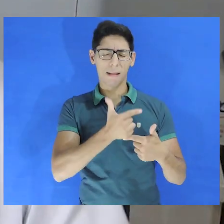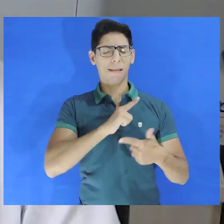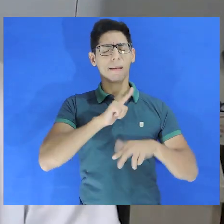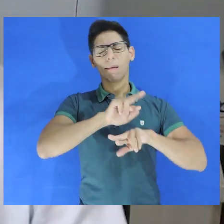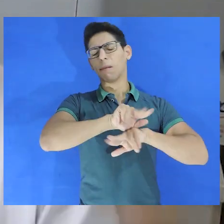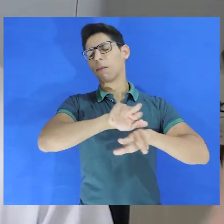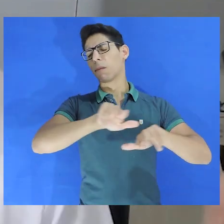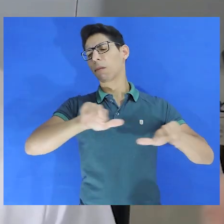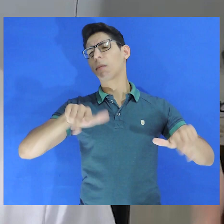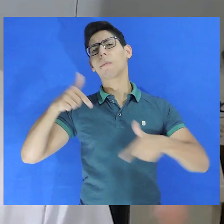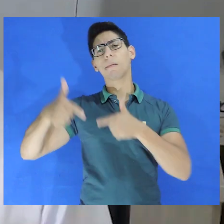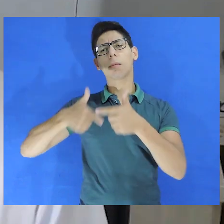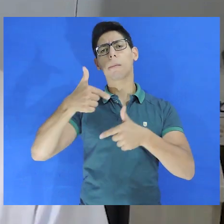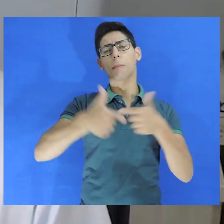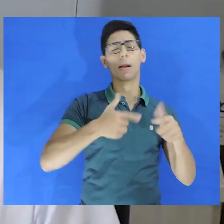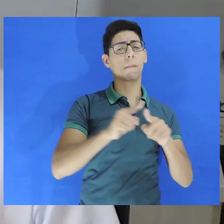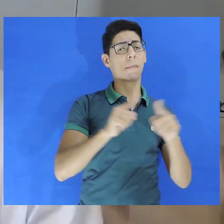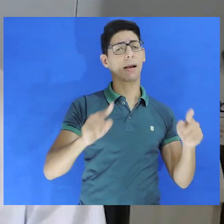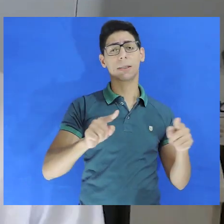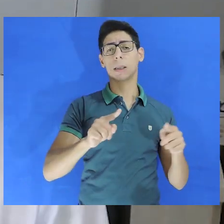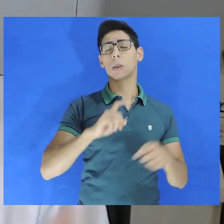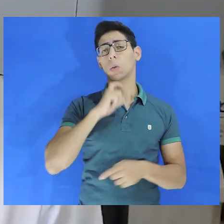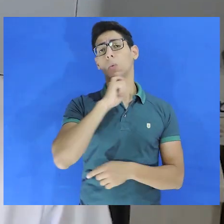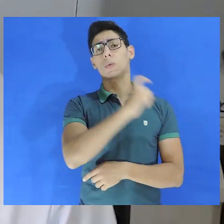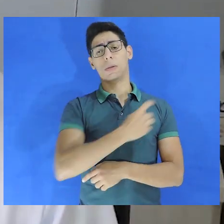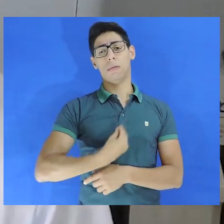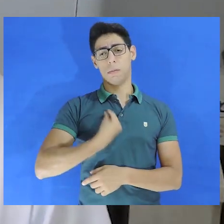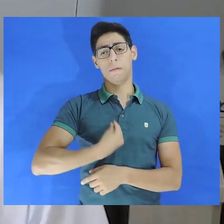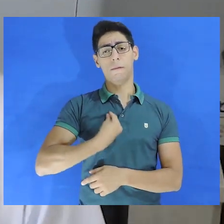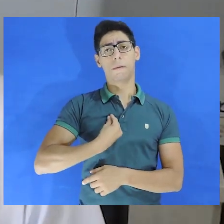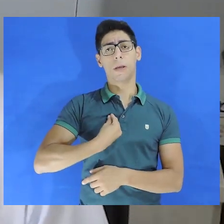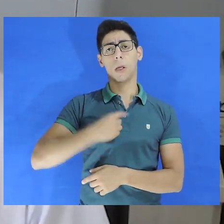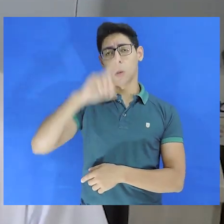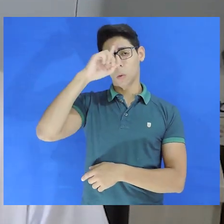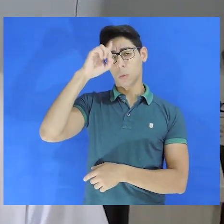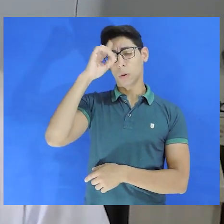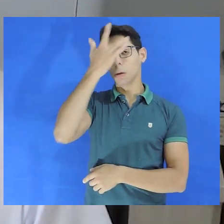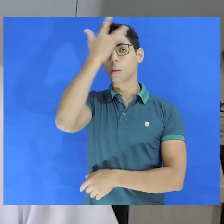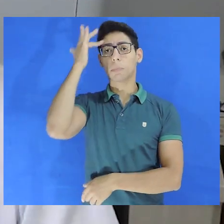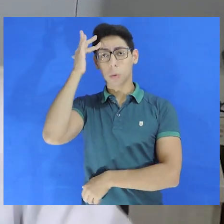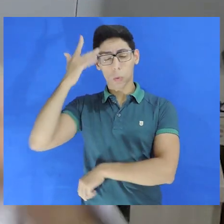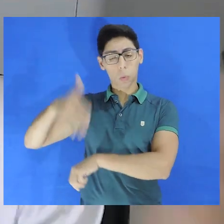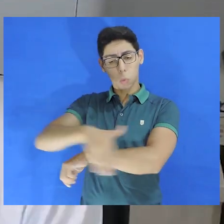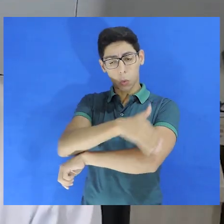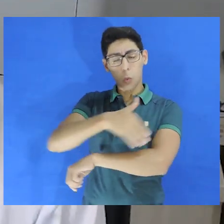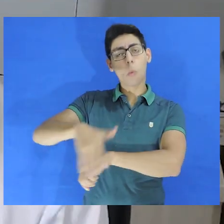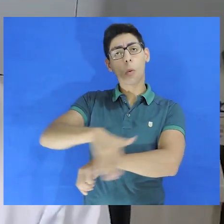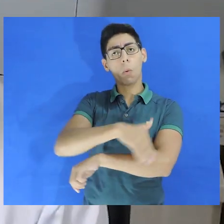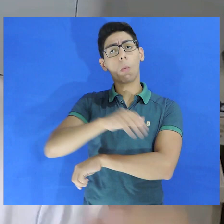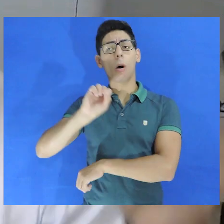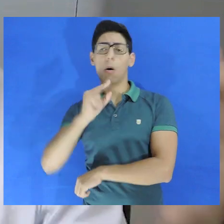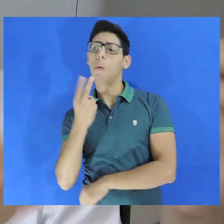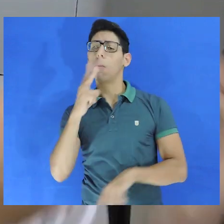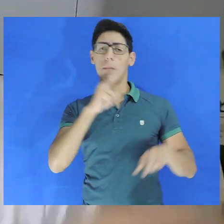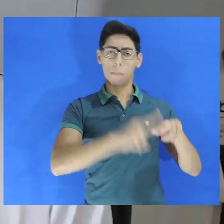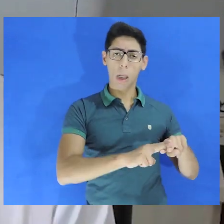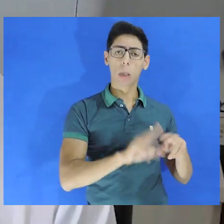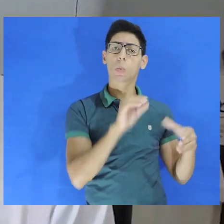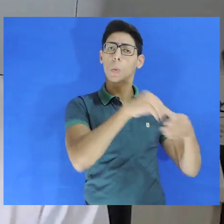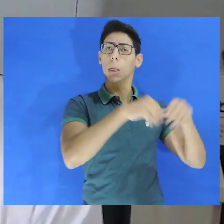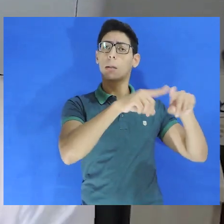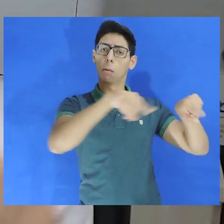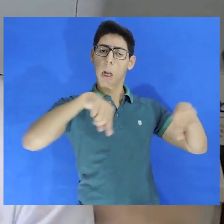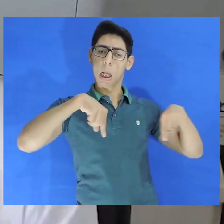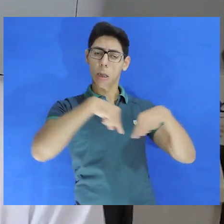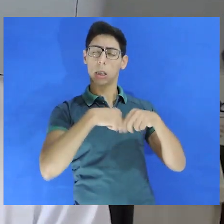além de ter inúmeras outras atribuições, nós não estamos no dia a dia com a população em situação de rua, com quem está preso dentro